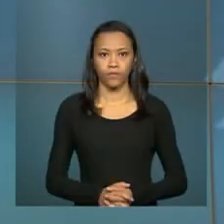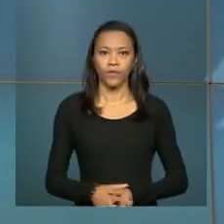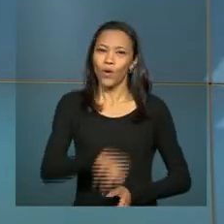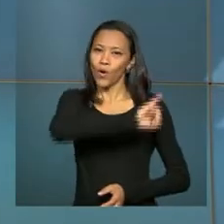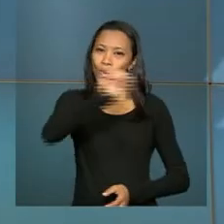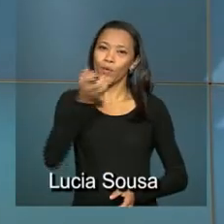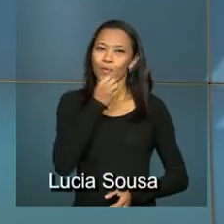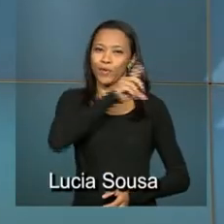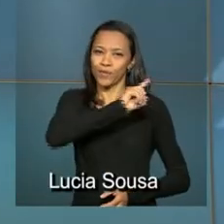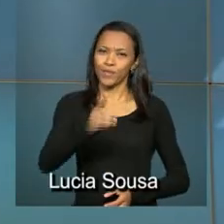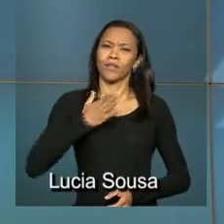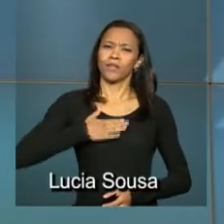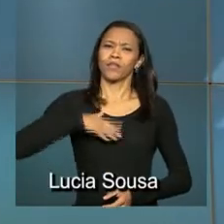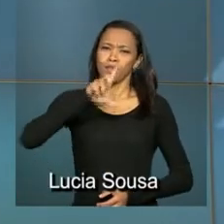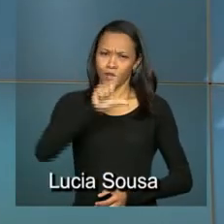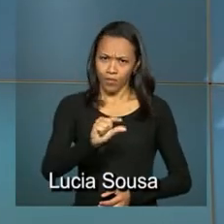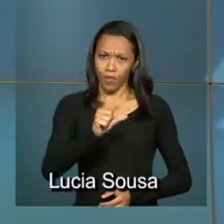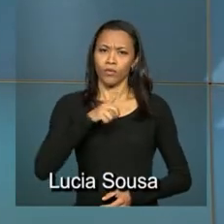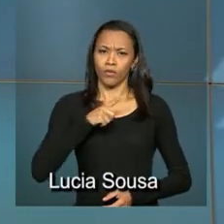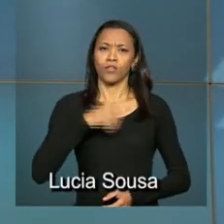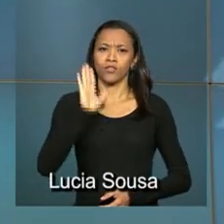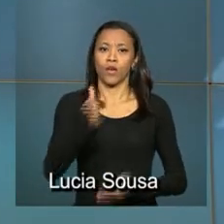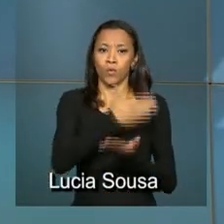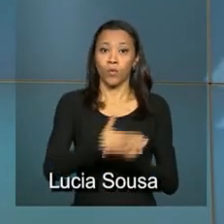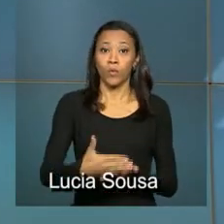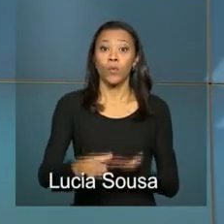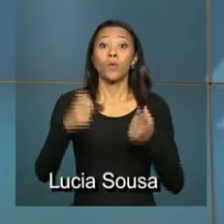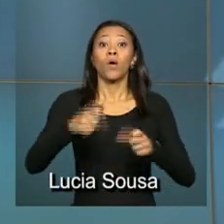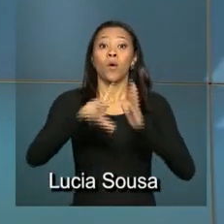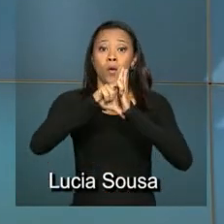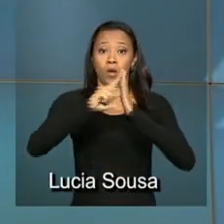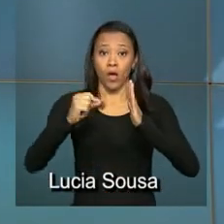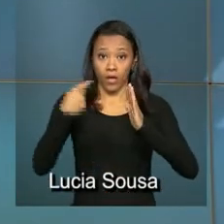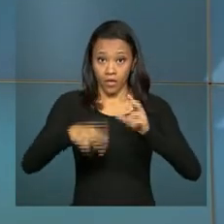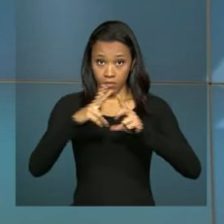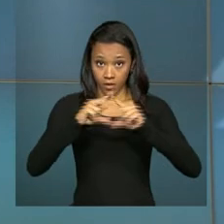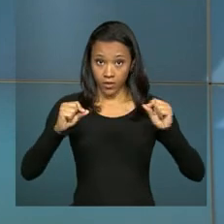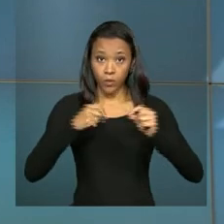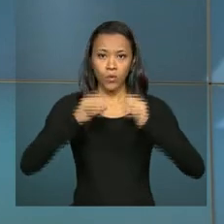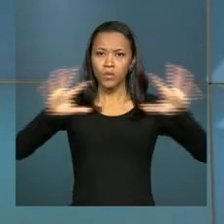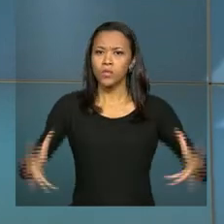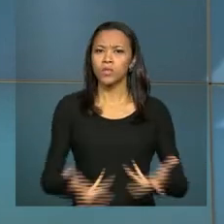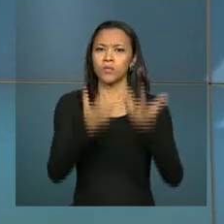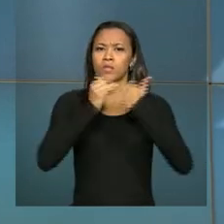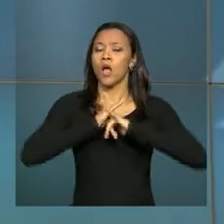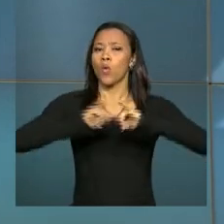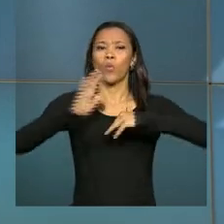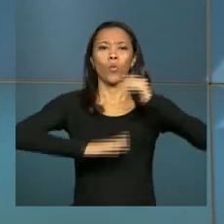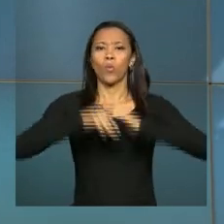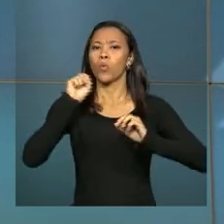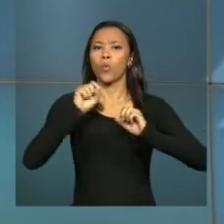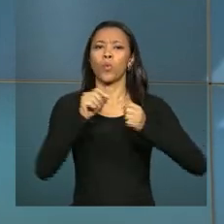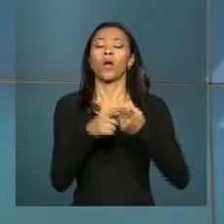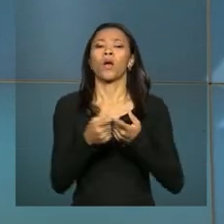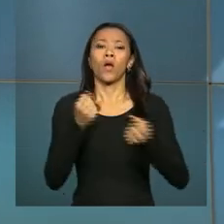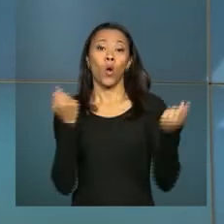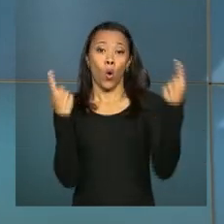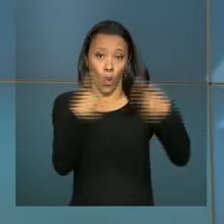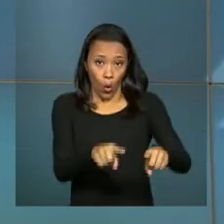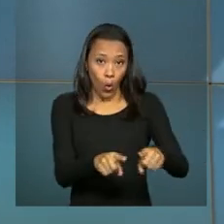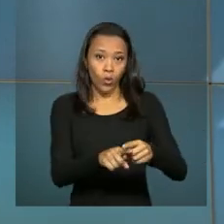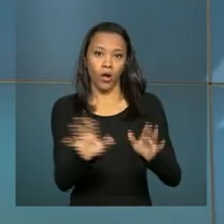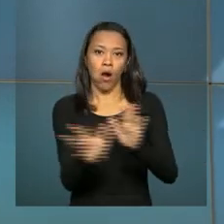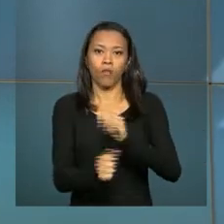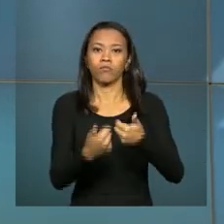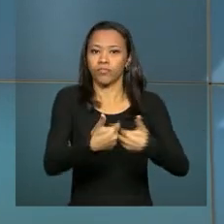Olá, bom dia. Daqui a pouco tem início no Palácio do Planalto, em Brasília, a cerimônia de anúncio de medidas de combate à corrupção. A